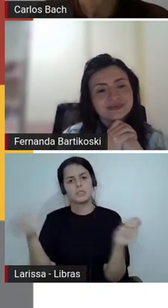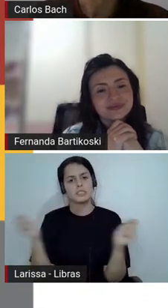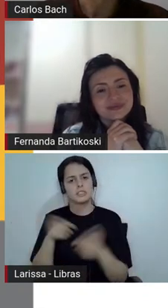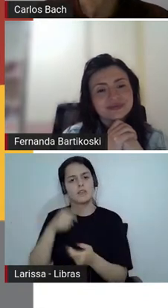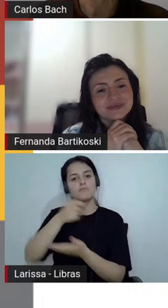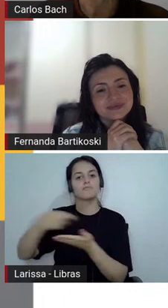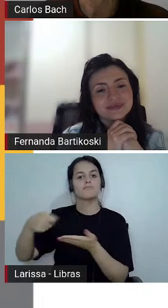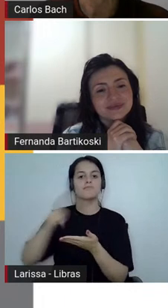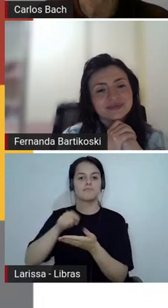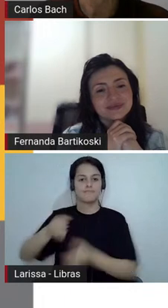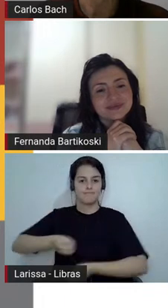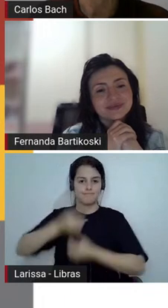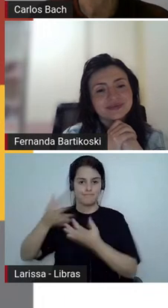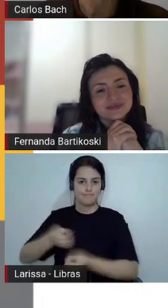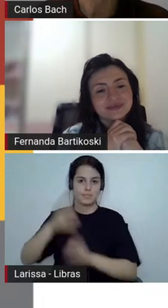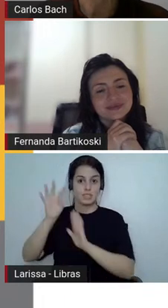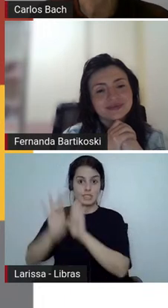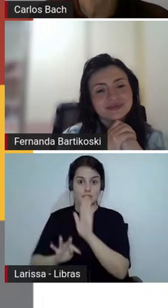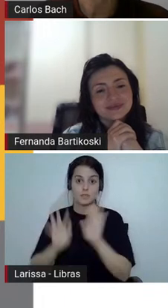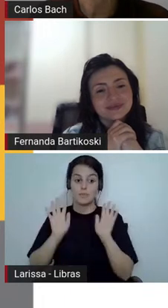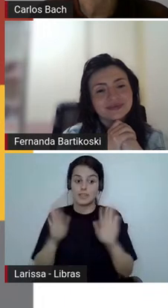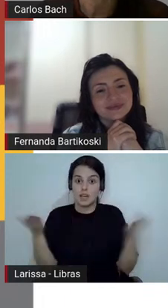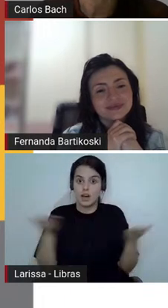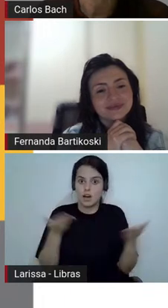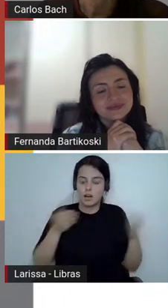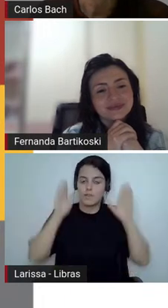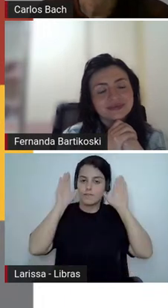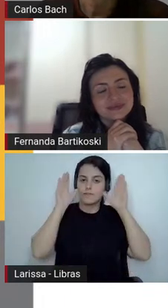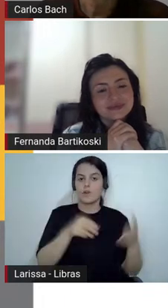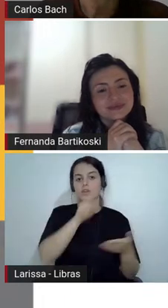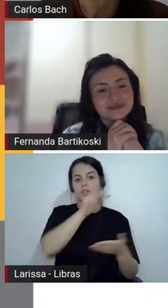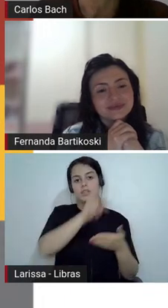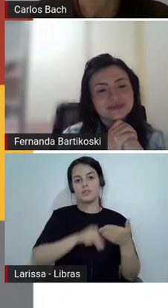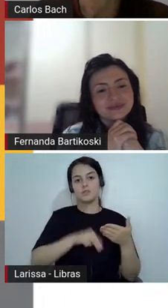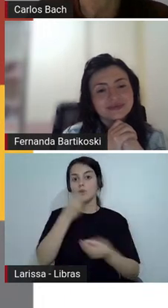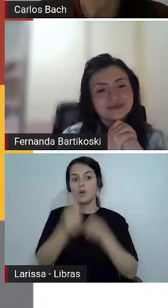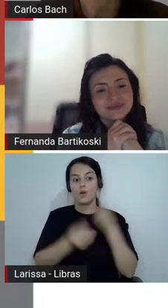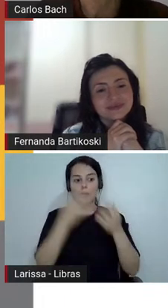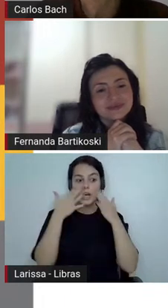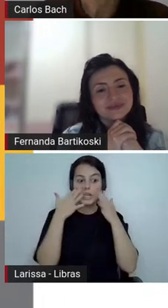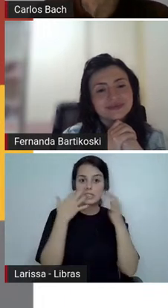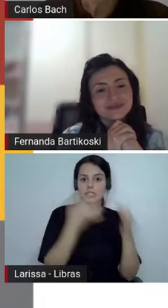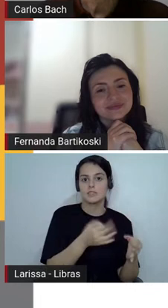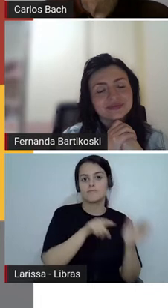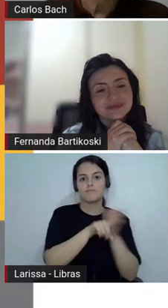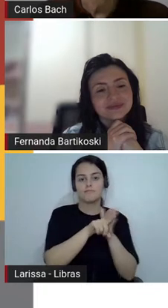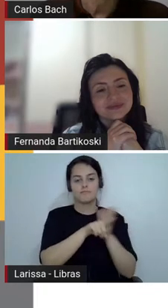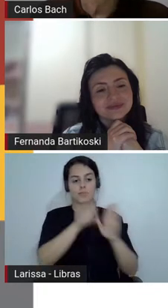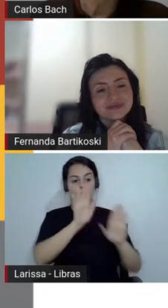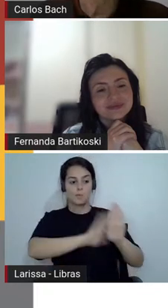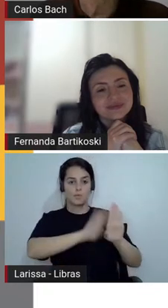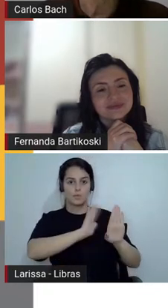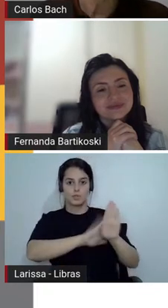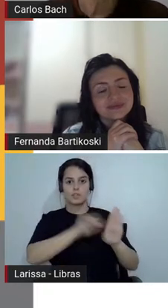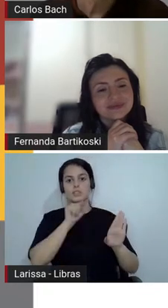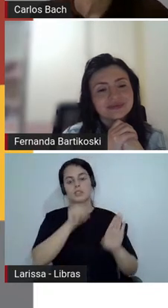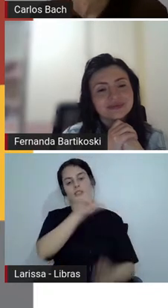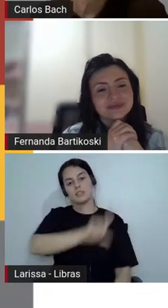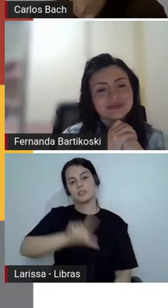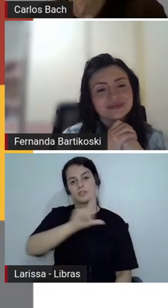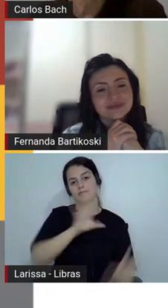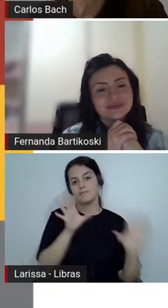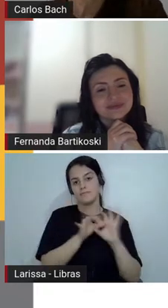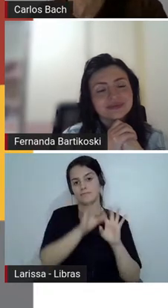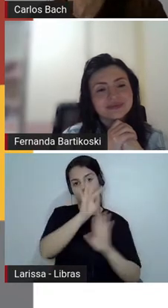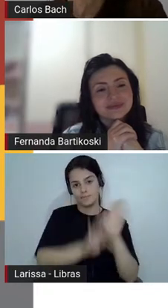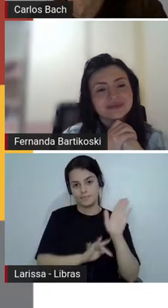dessa ideia da fruição como eu olho como eu olho para esse texto literário essa mudança de pessoa altera o